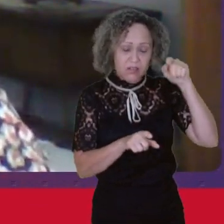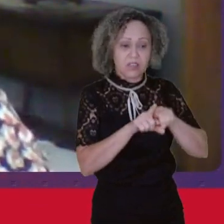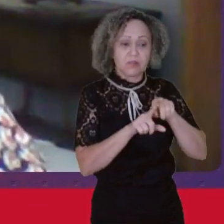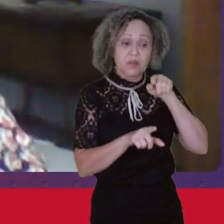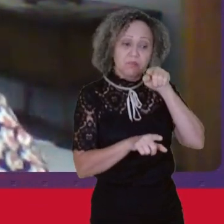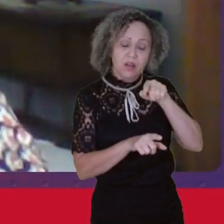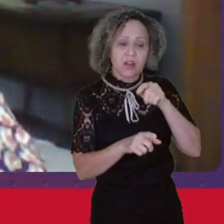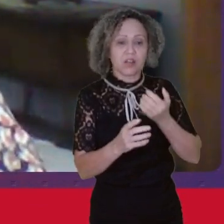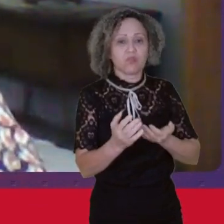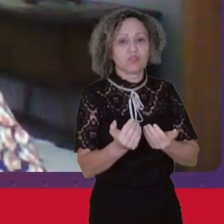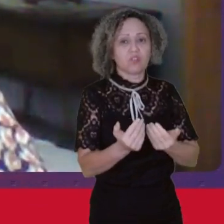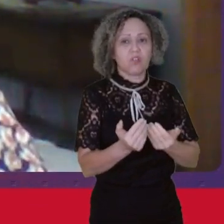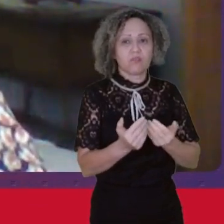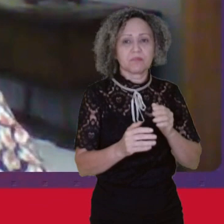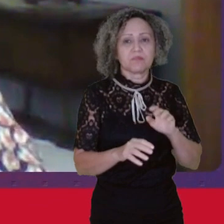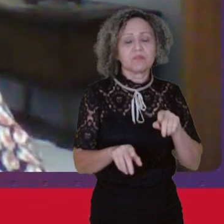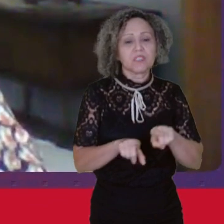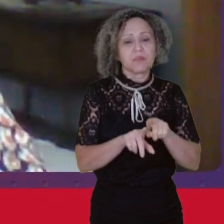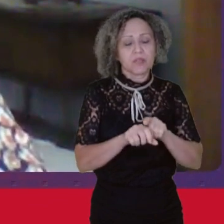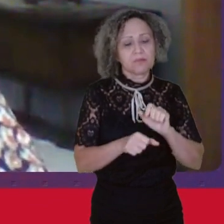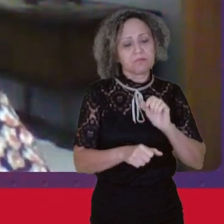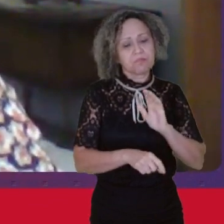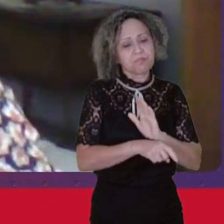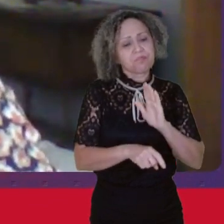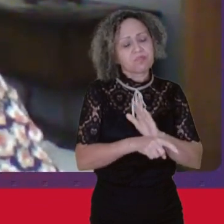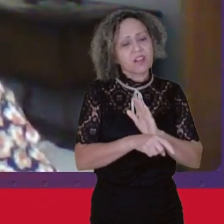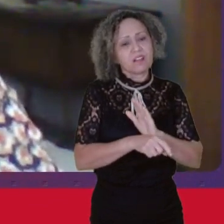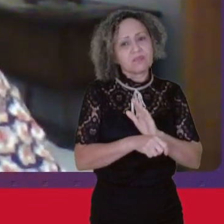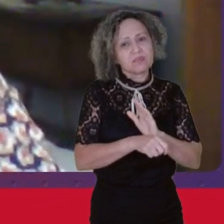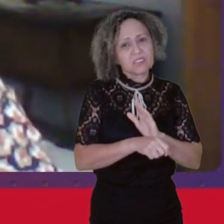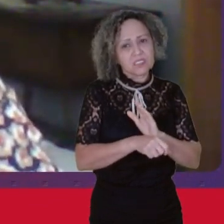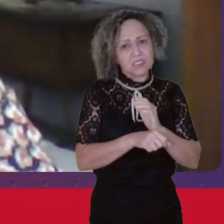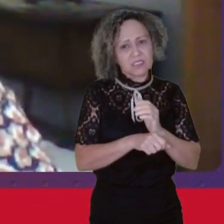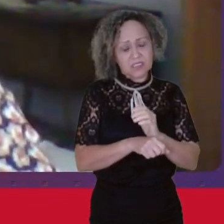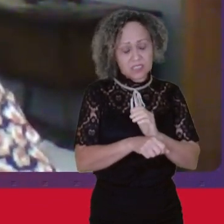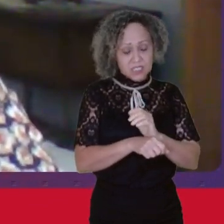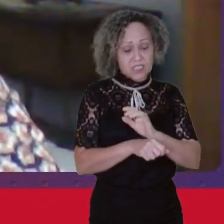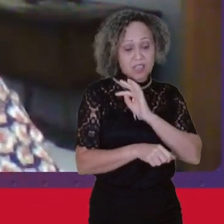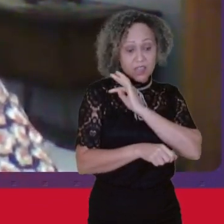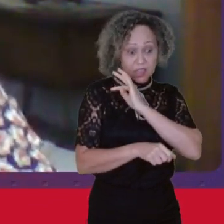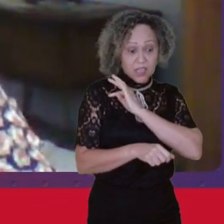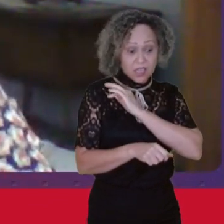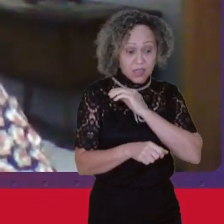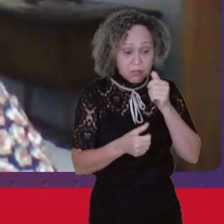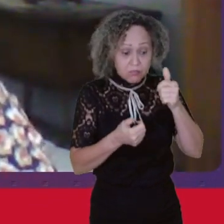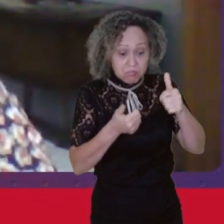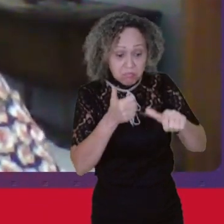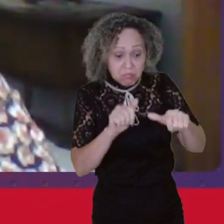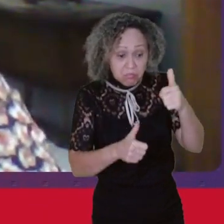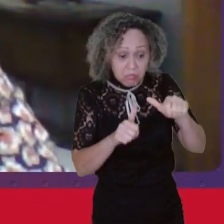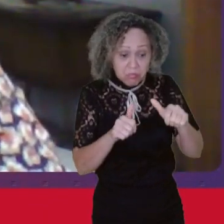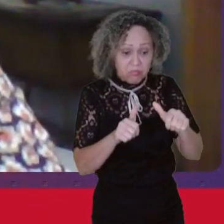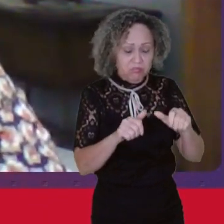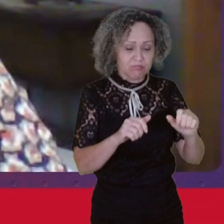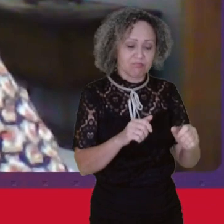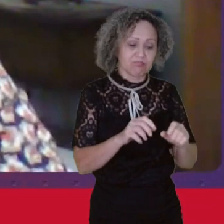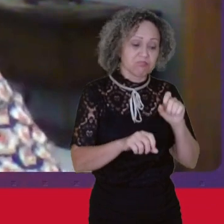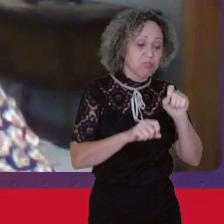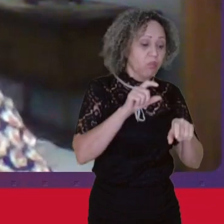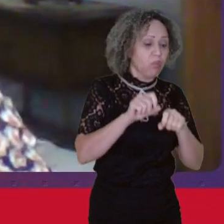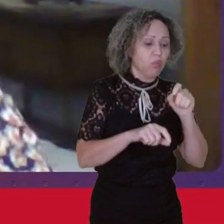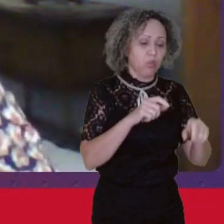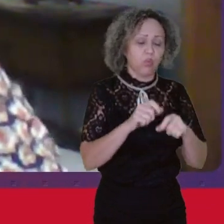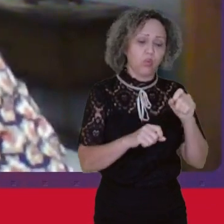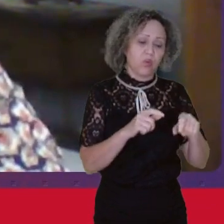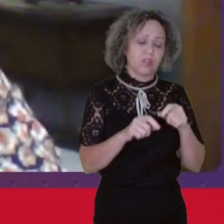Assistência técnica Para apoiar, por exemplo A produção de alimentos Acesso a cisternas Se